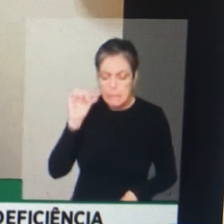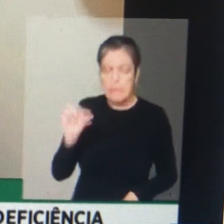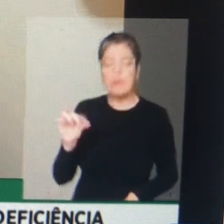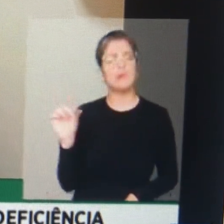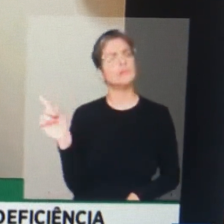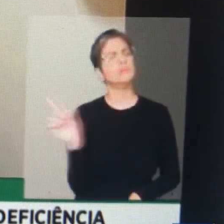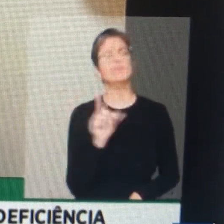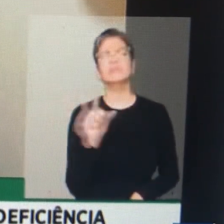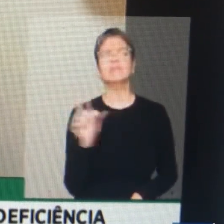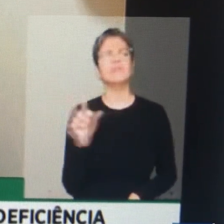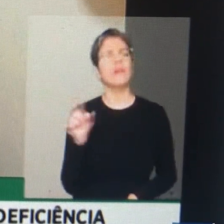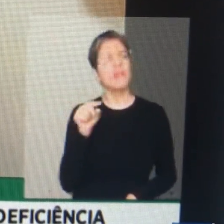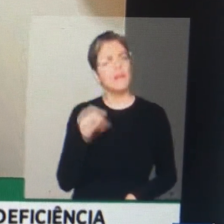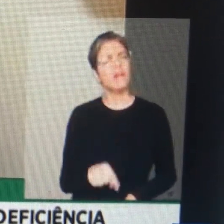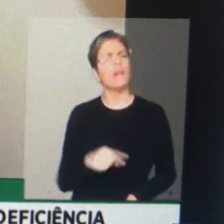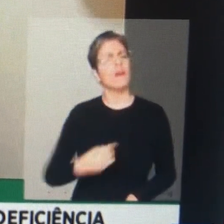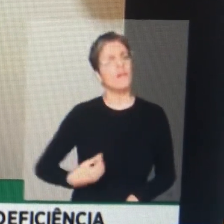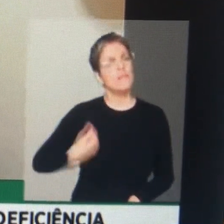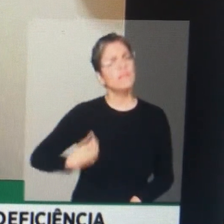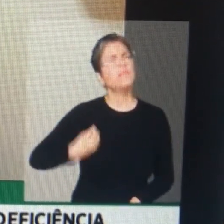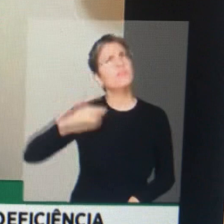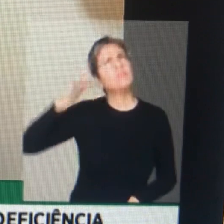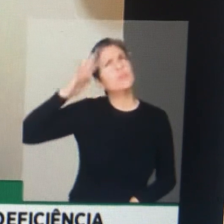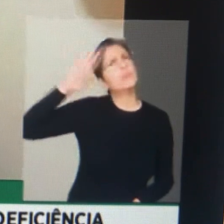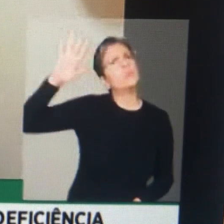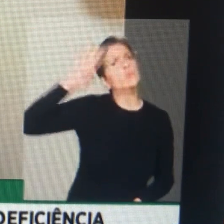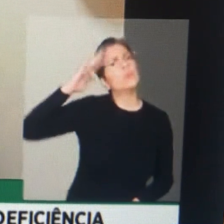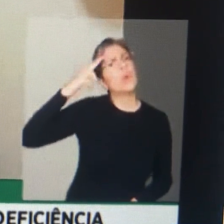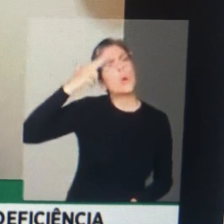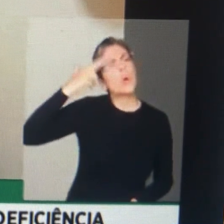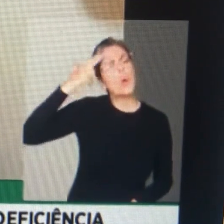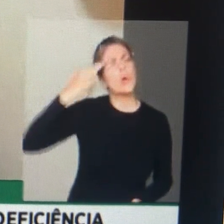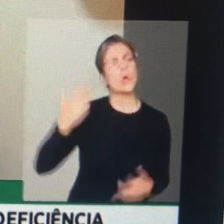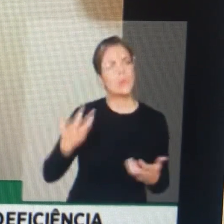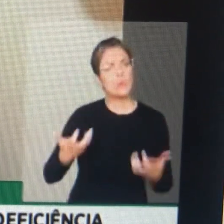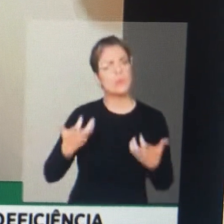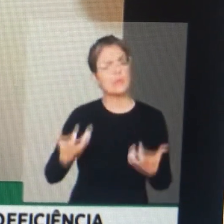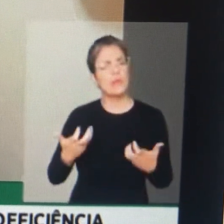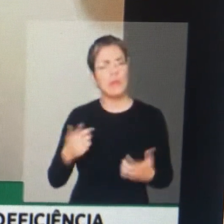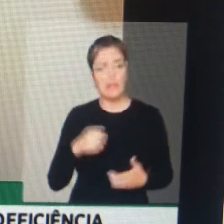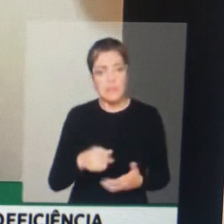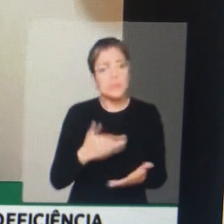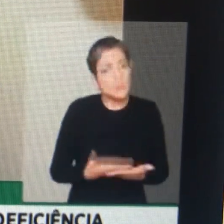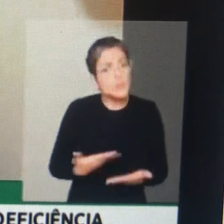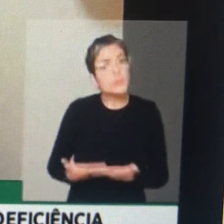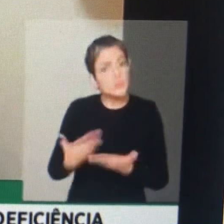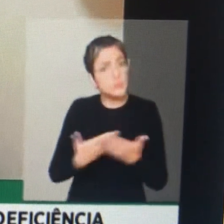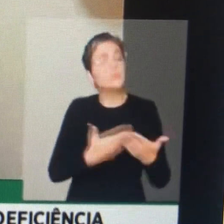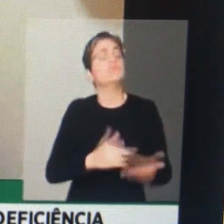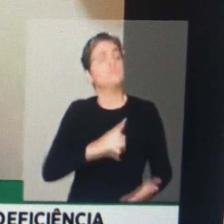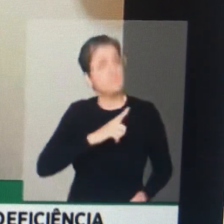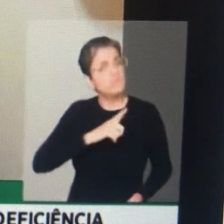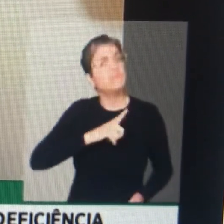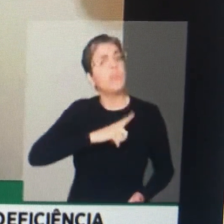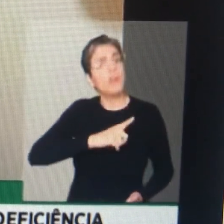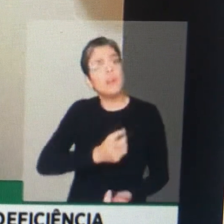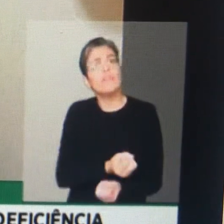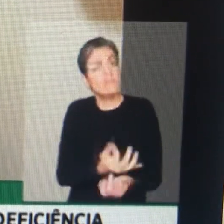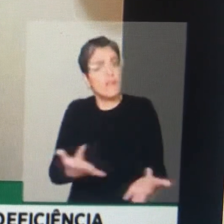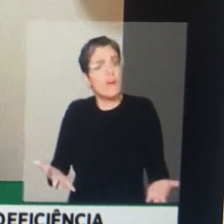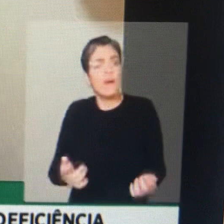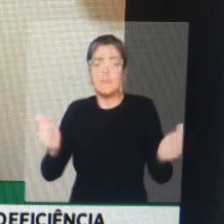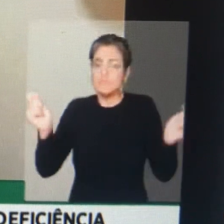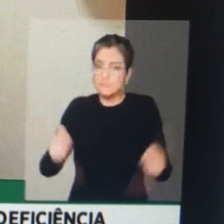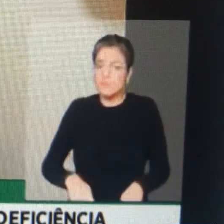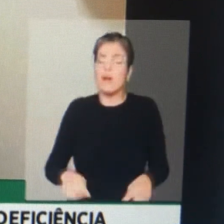Vale colocam o sonho do Vale na bagagem, foram para o banco das escolas e estão preparados para terem ali